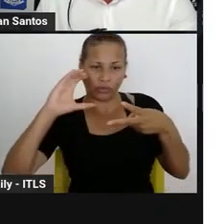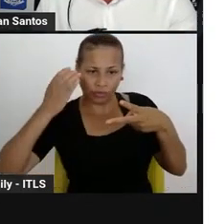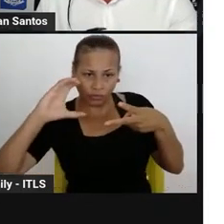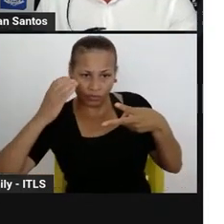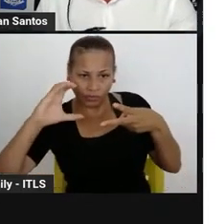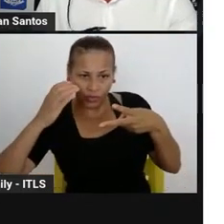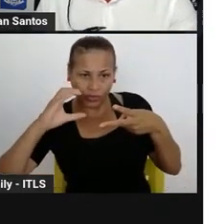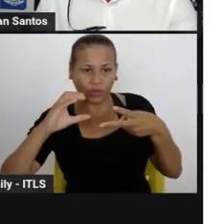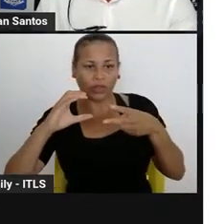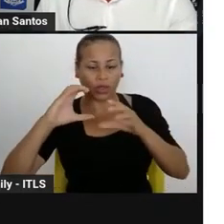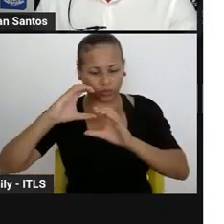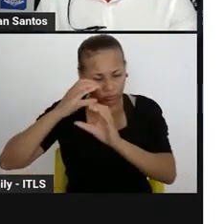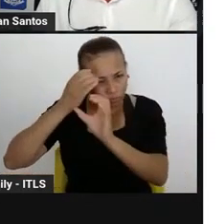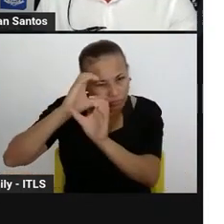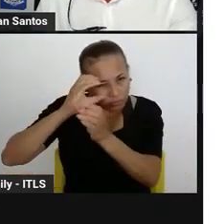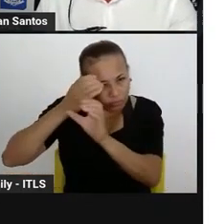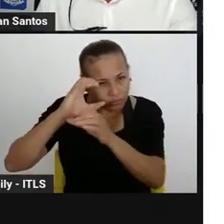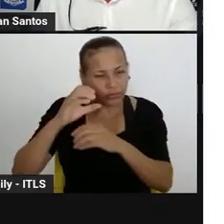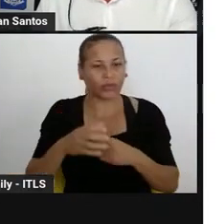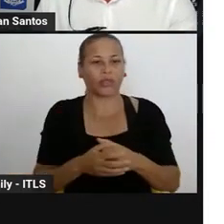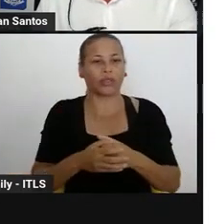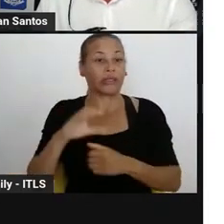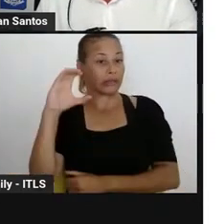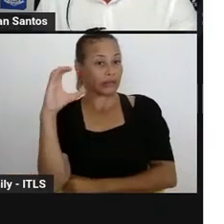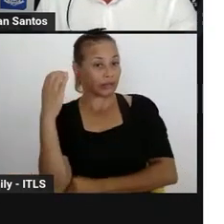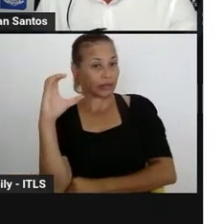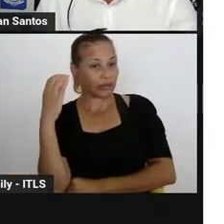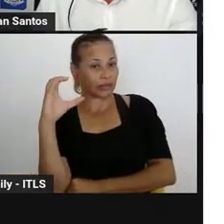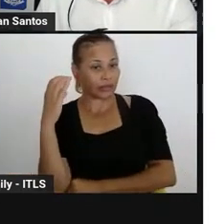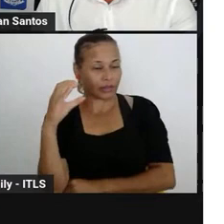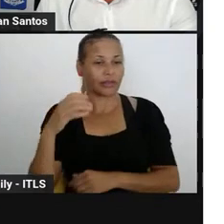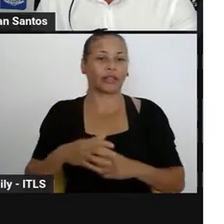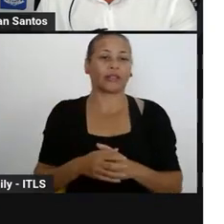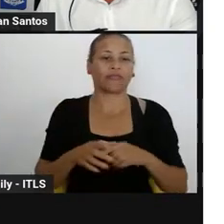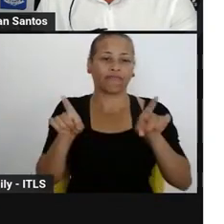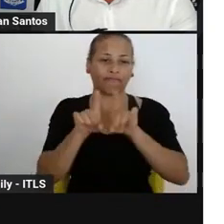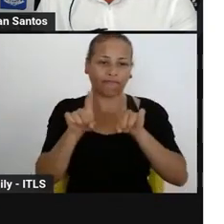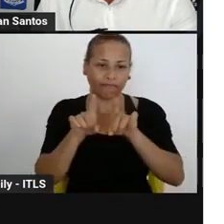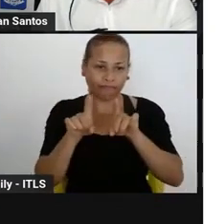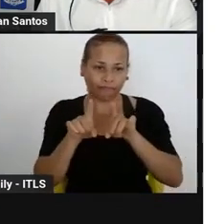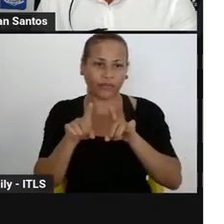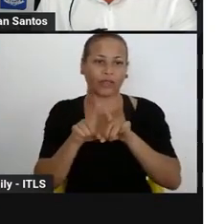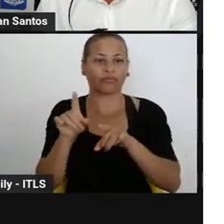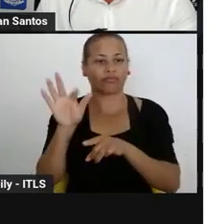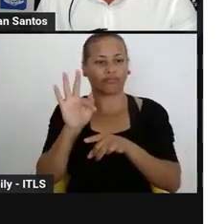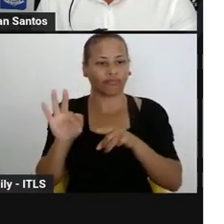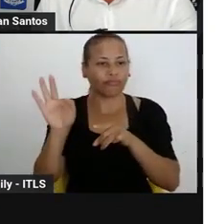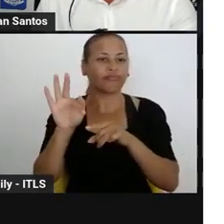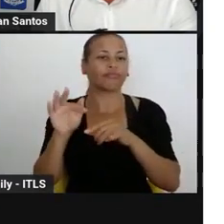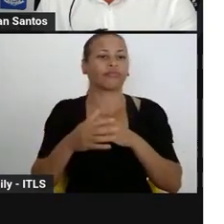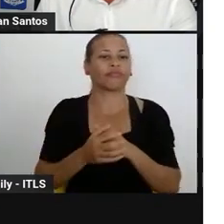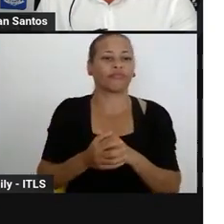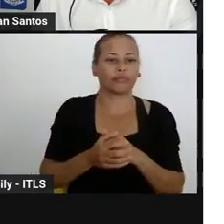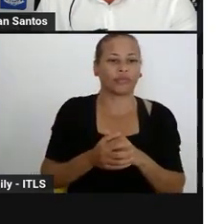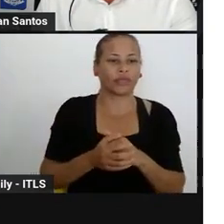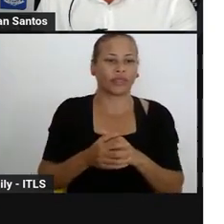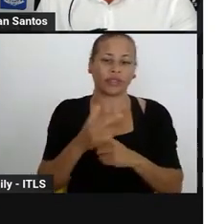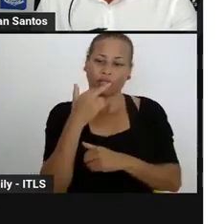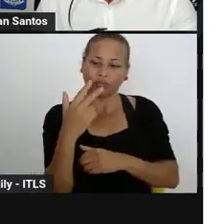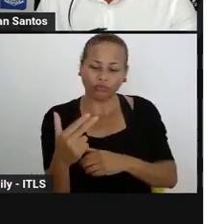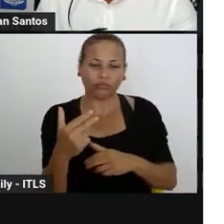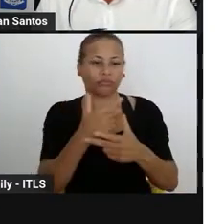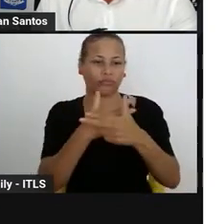2, a ciência e seus fenômenos a partir da diversidade e das múltiplas linguagens,